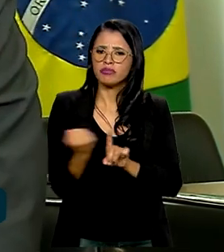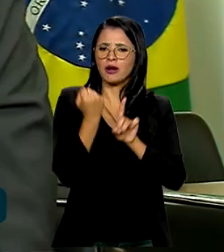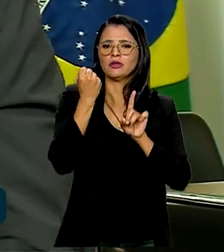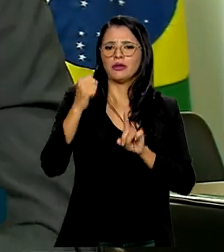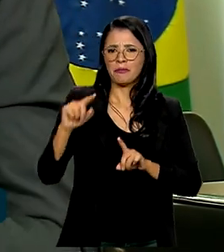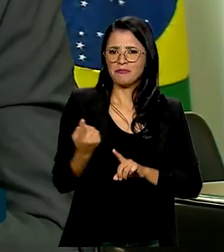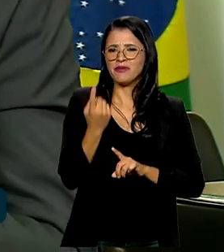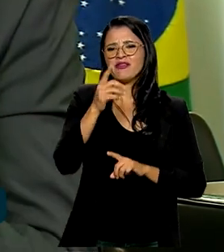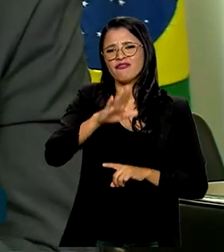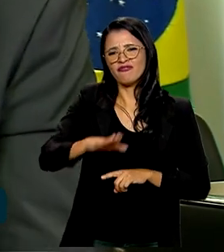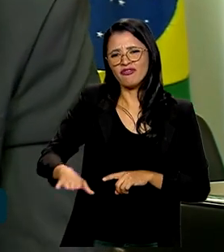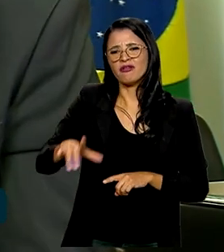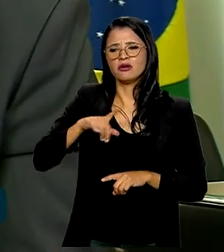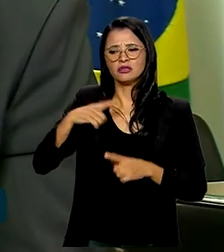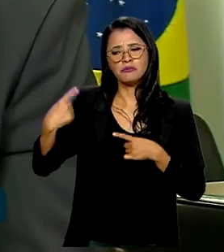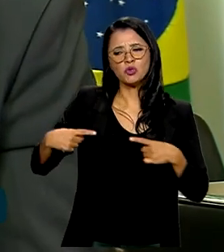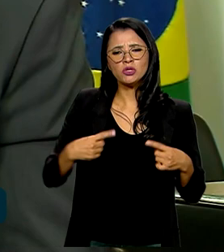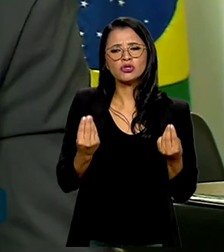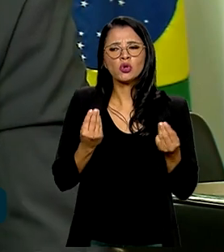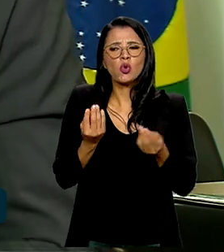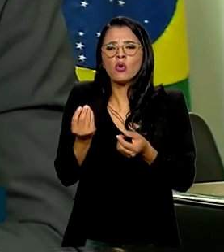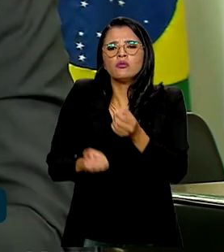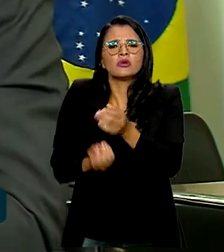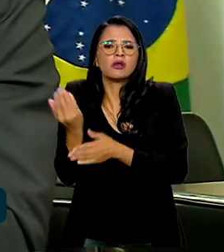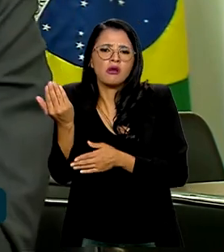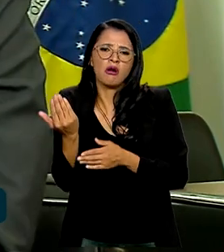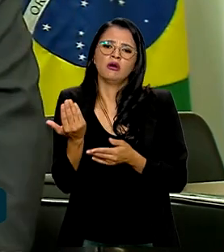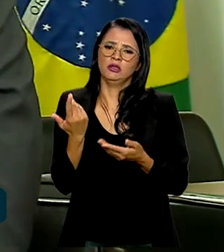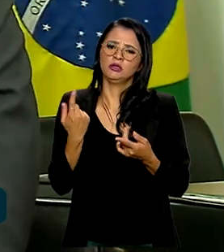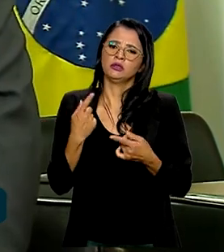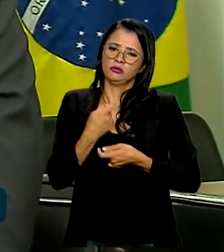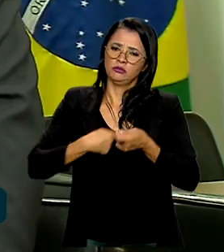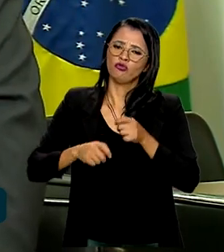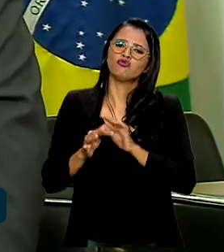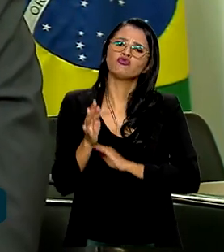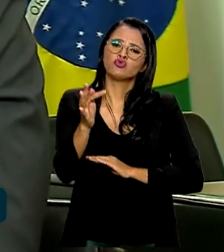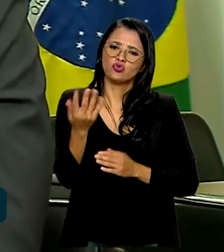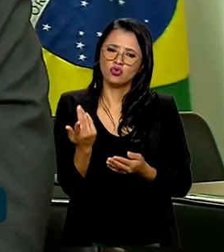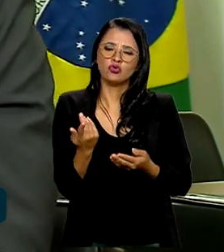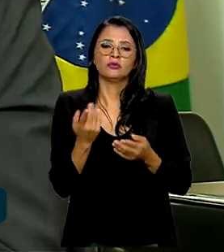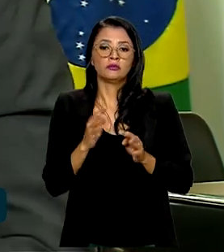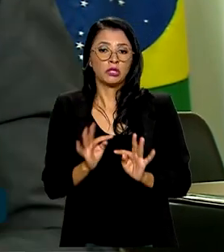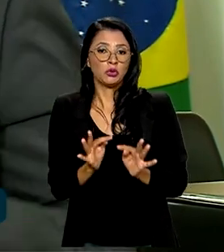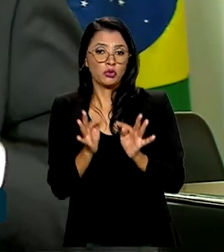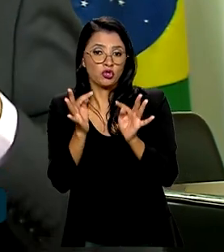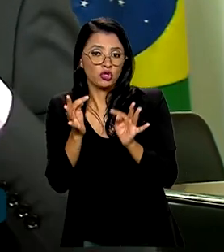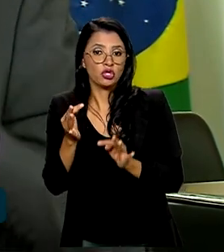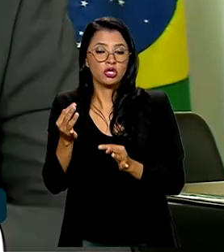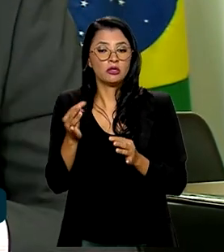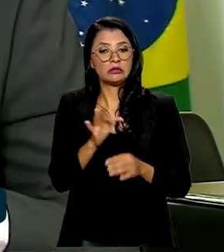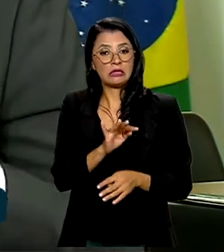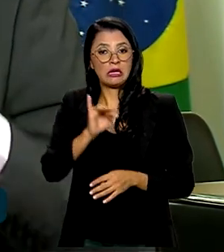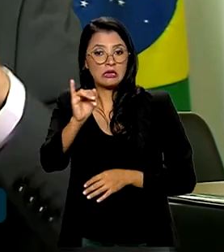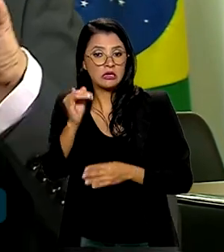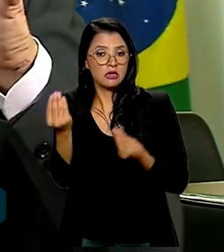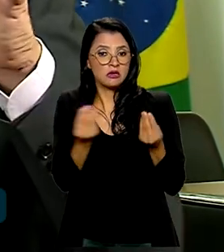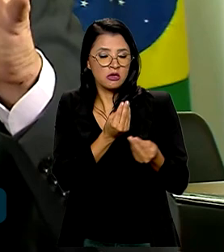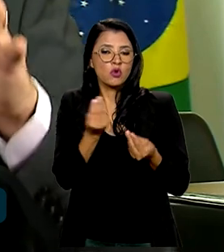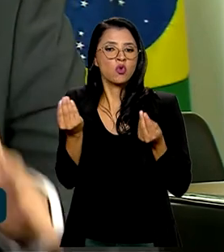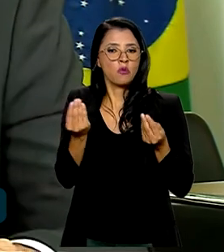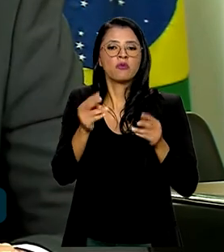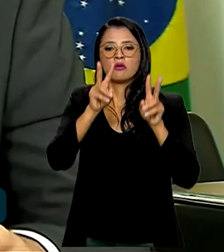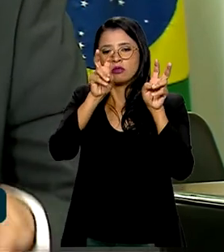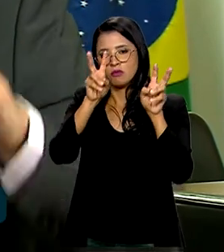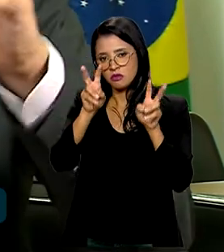primeira infância, vamos discutir a economia do futuro essa semana, tecnologia de informação e governo digital, ou seja, temas que a